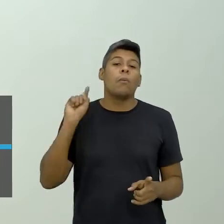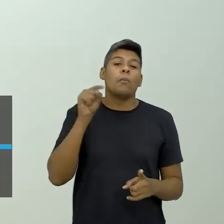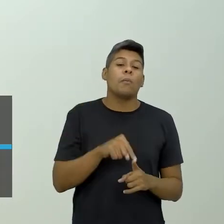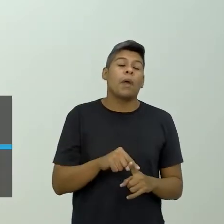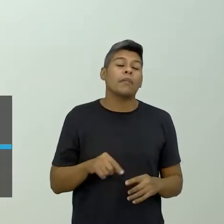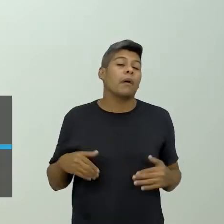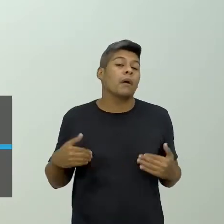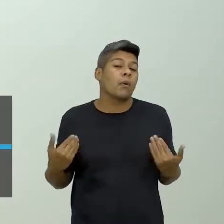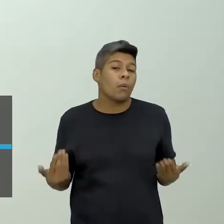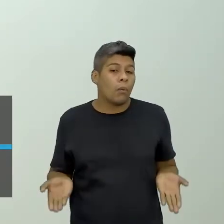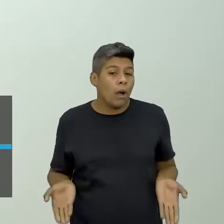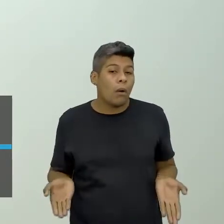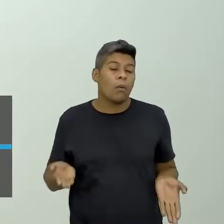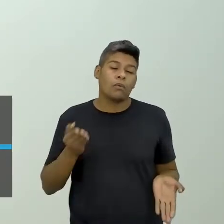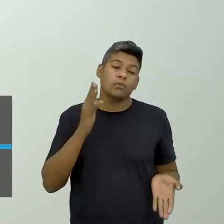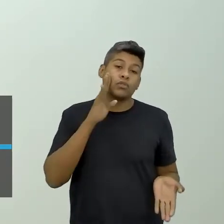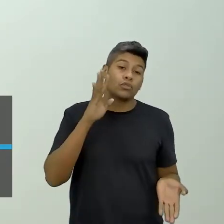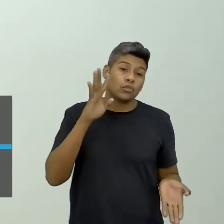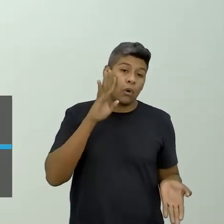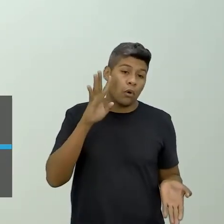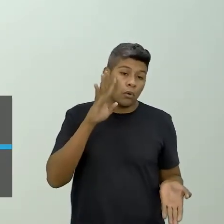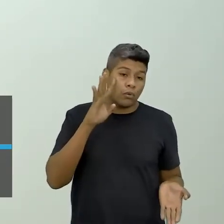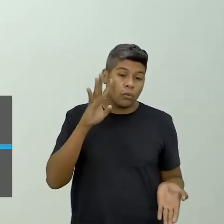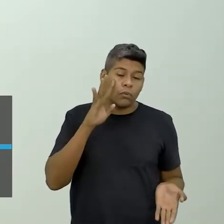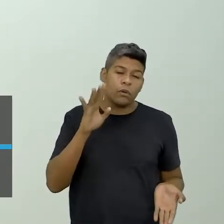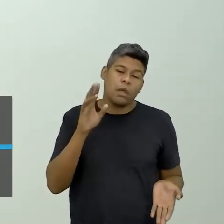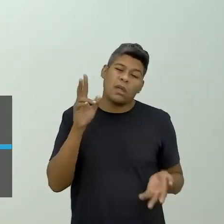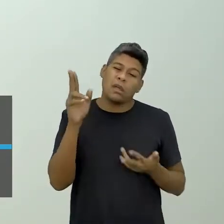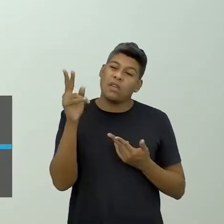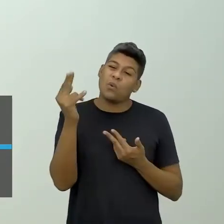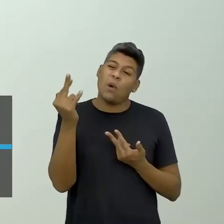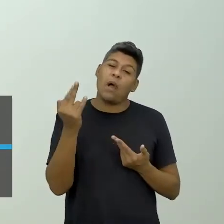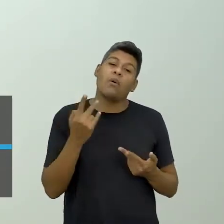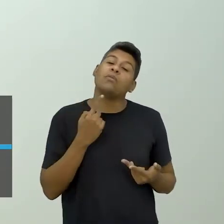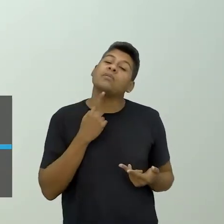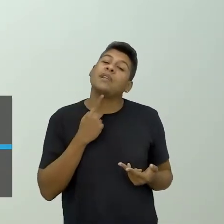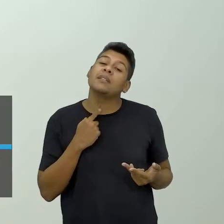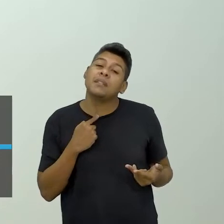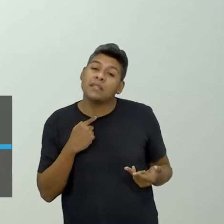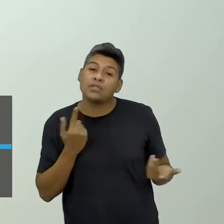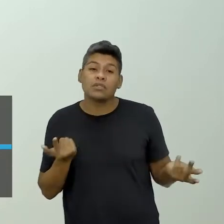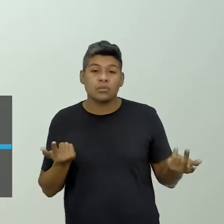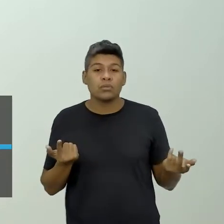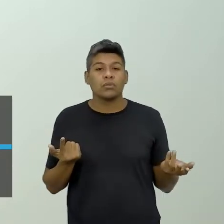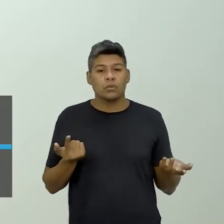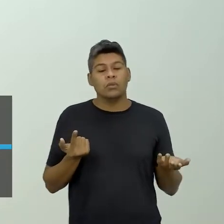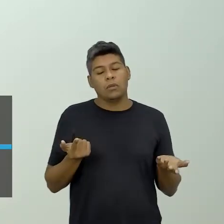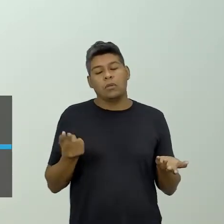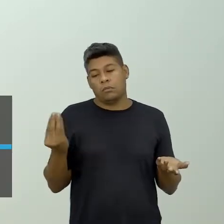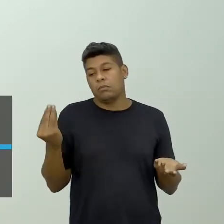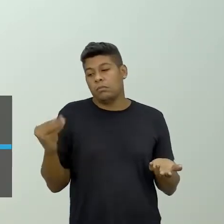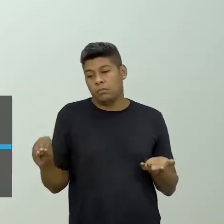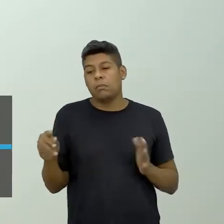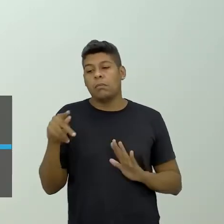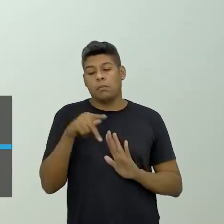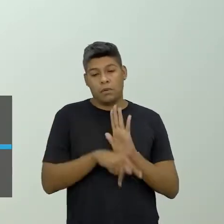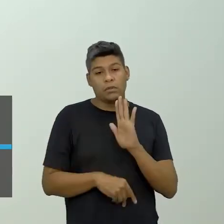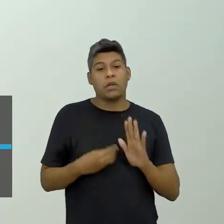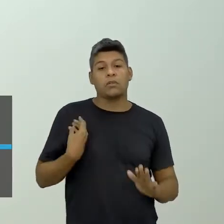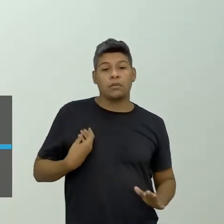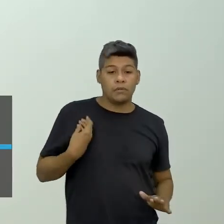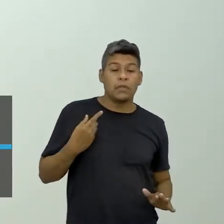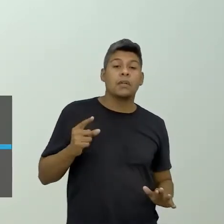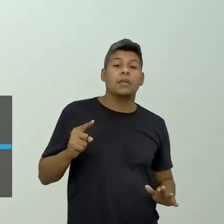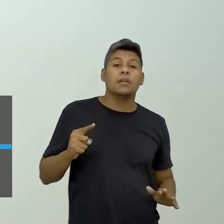eu quero, né. O sonho, que é o meu desejo, que é como que eu vou colocar aí meu projeto de vida em ação, e